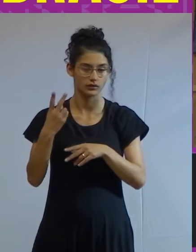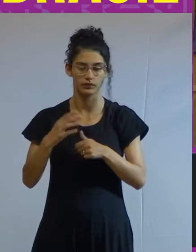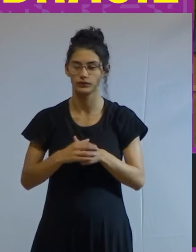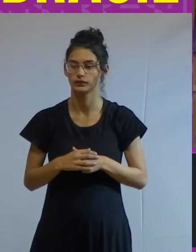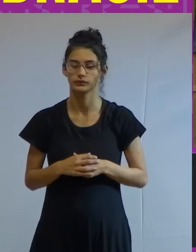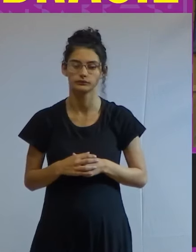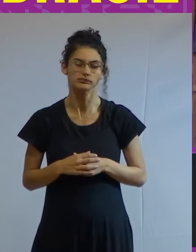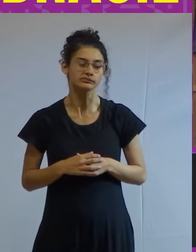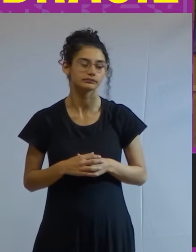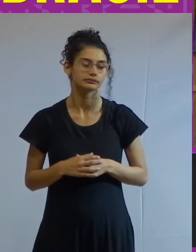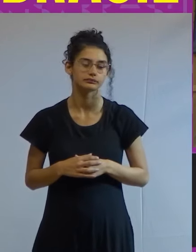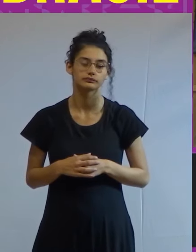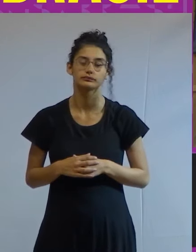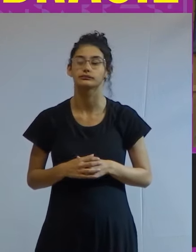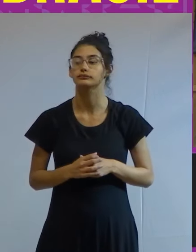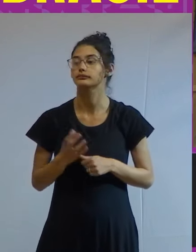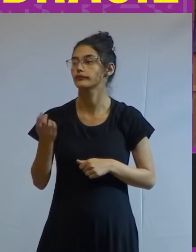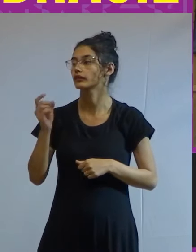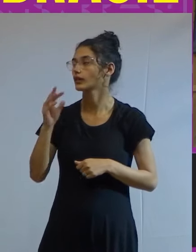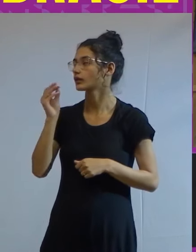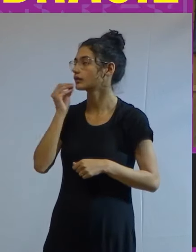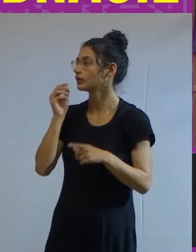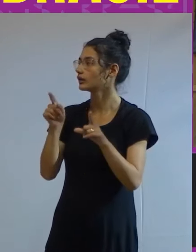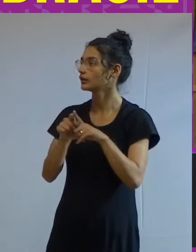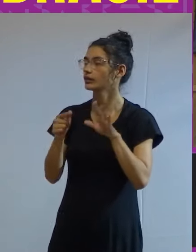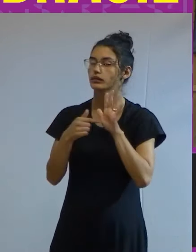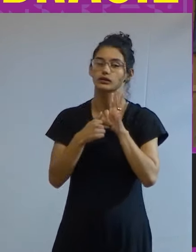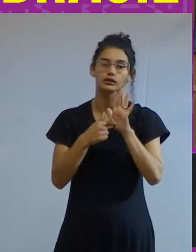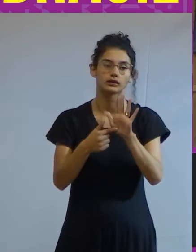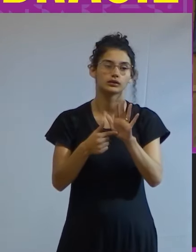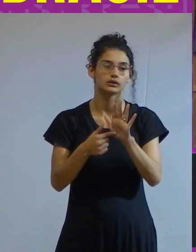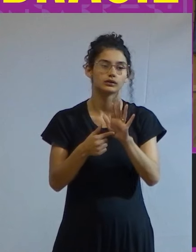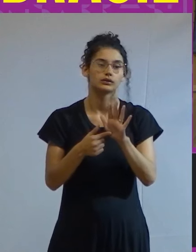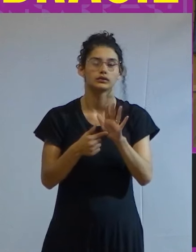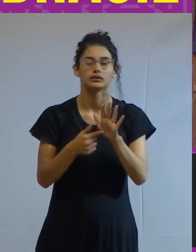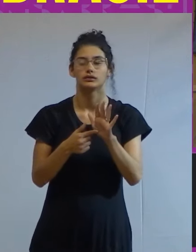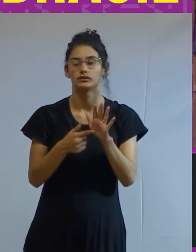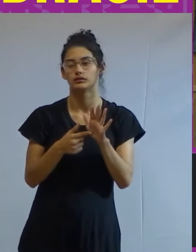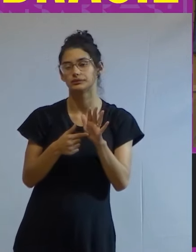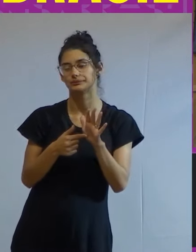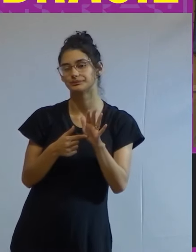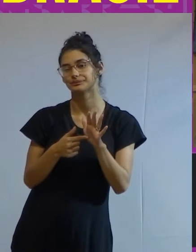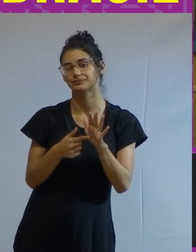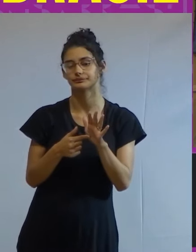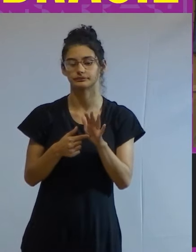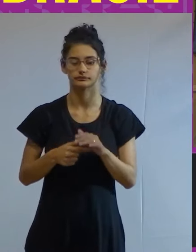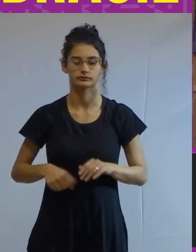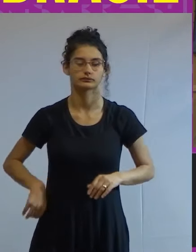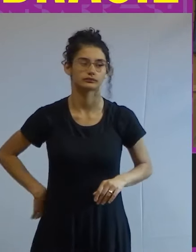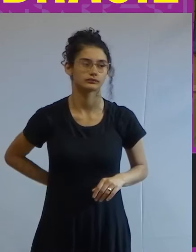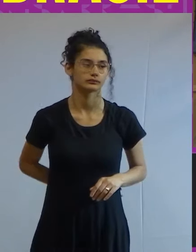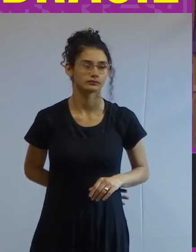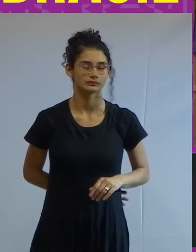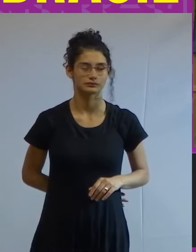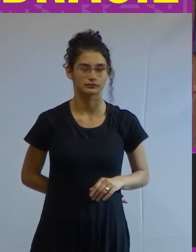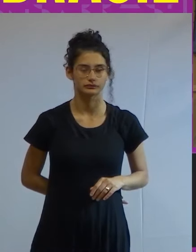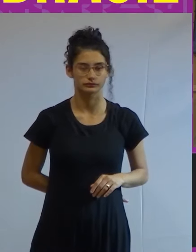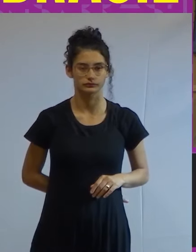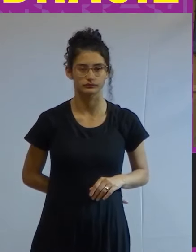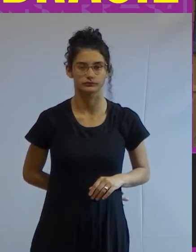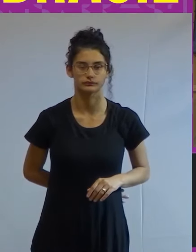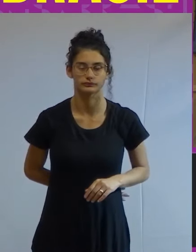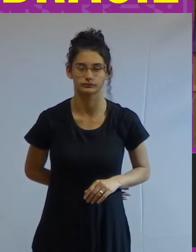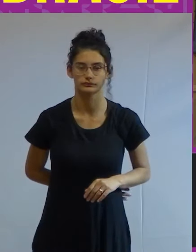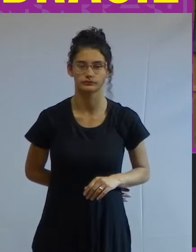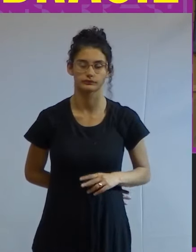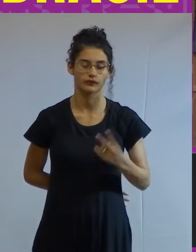eu queria só aproveitar um ponto que apareceu tanto na na explanação da professora Leda Paulani quanto do professor